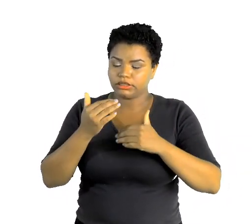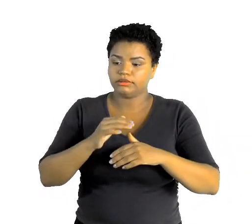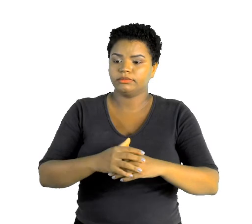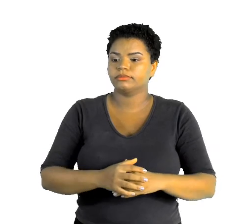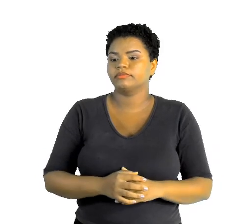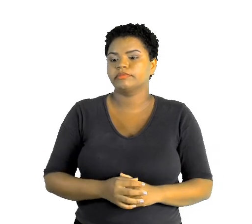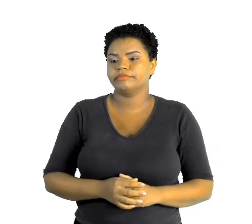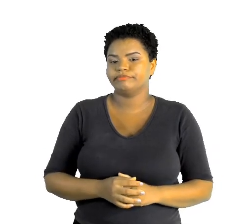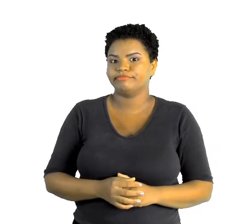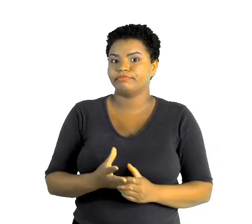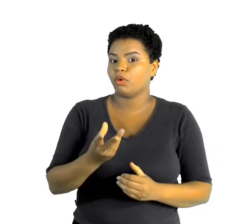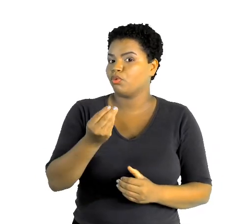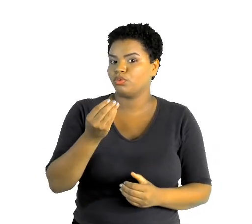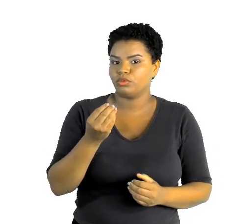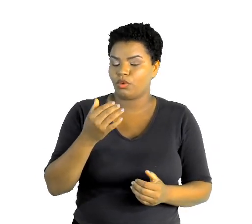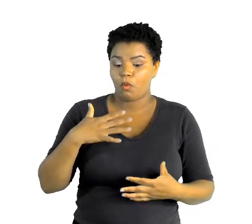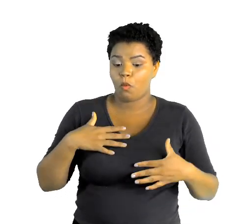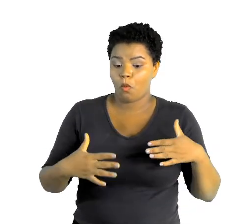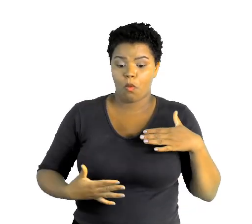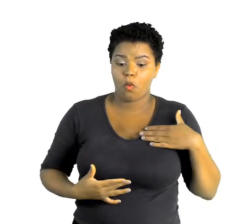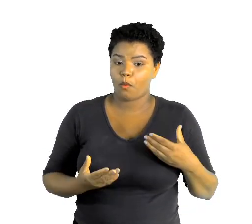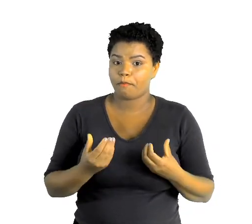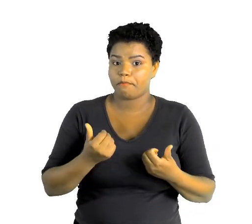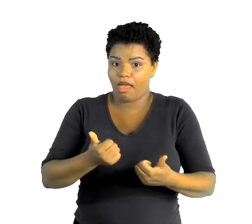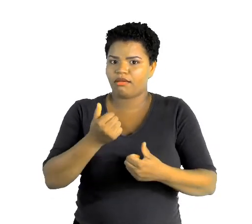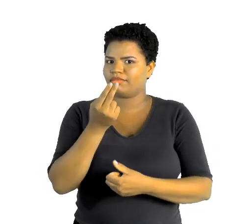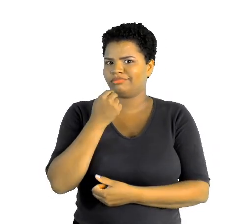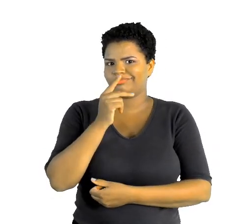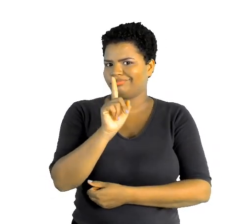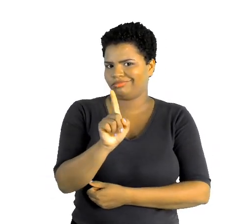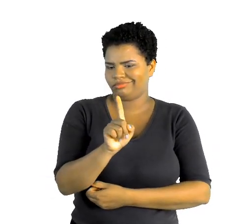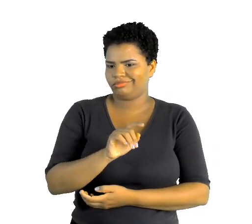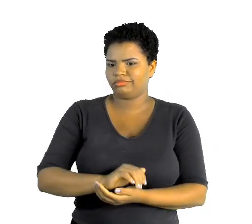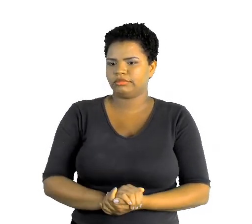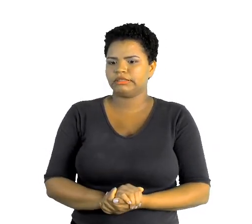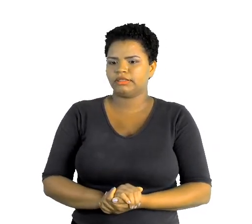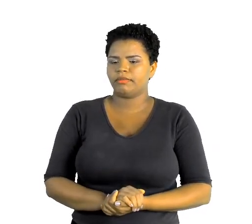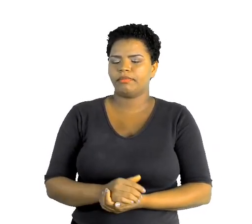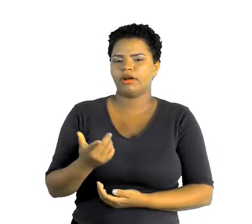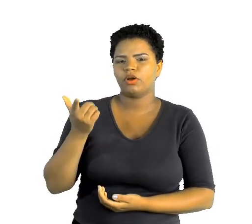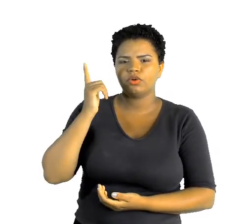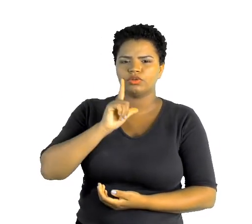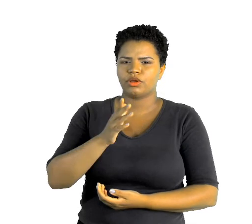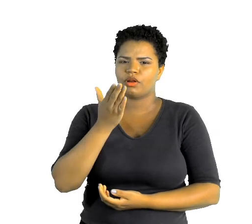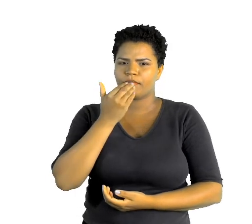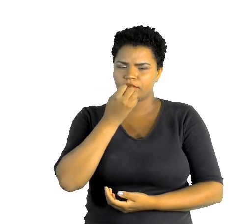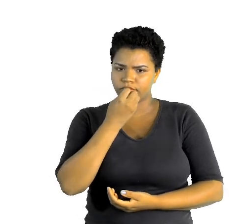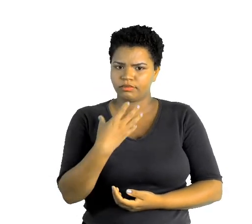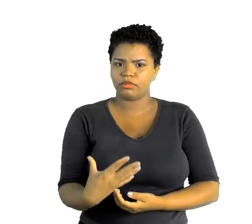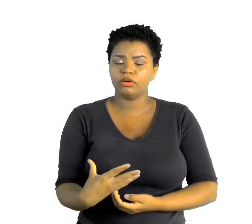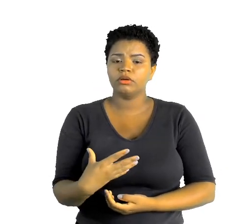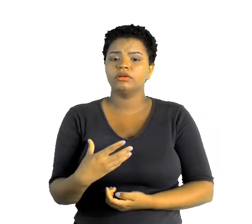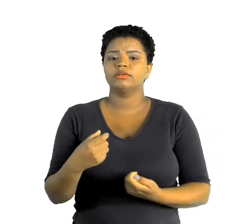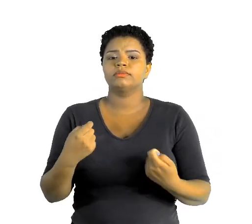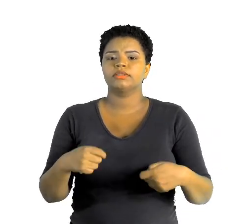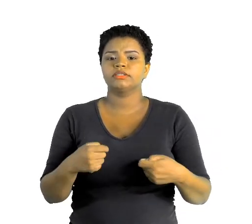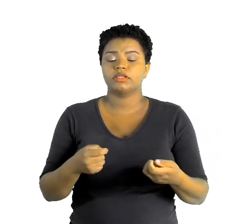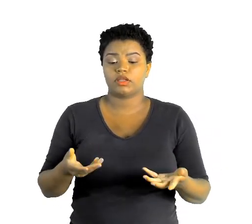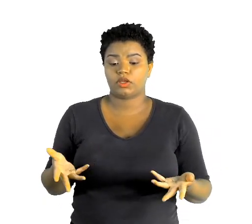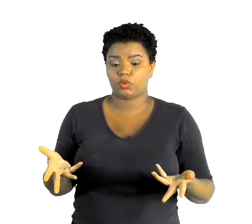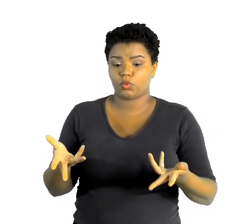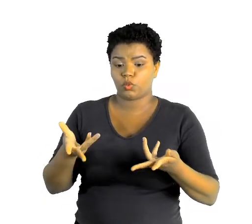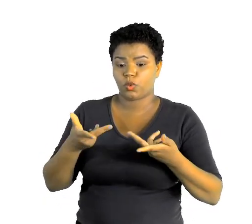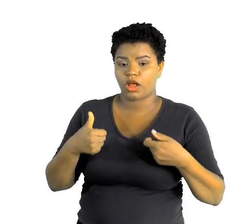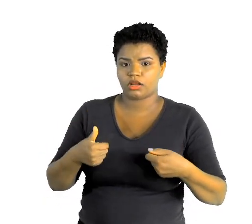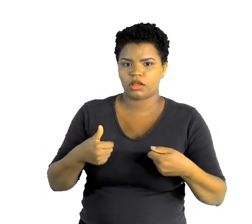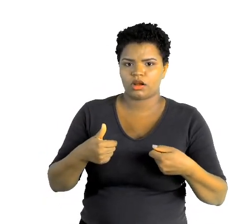e você não vai ter um corpo bem nutrido. Para que você tenha uma alimentação boa, você precisa ter qualidade e não